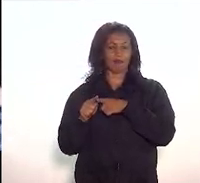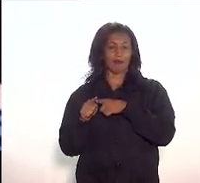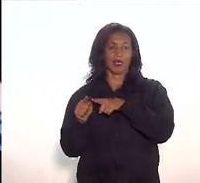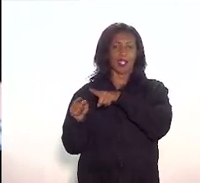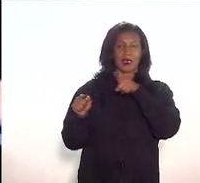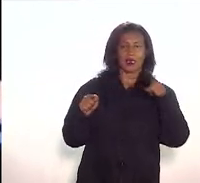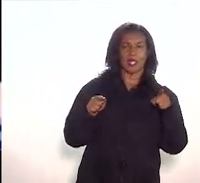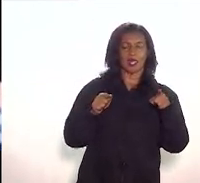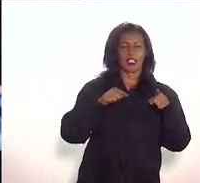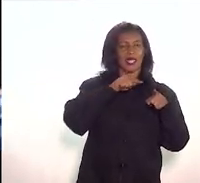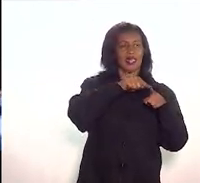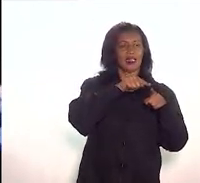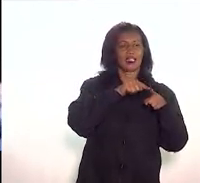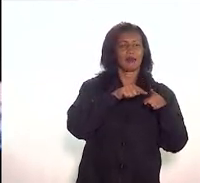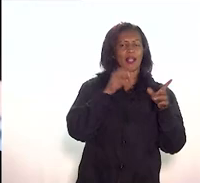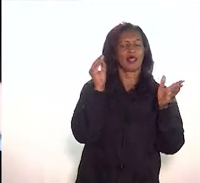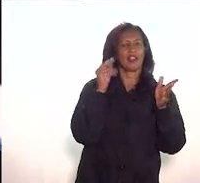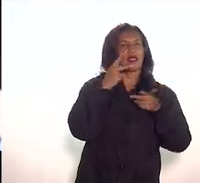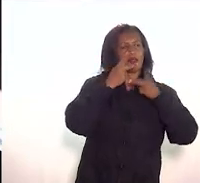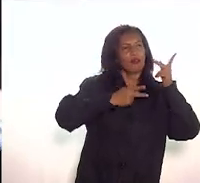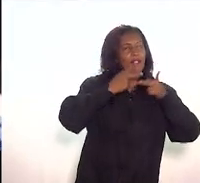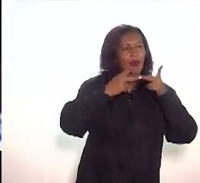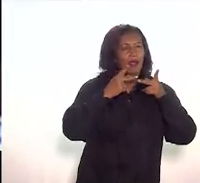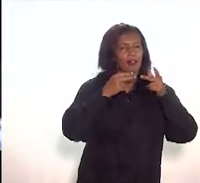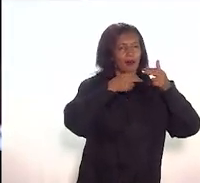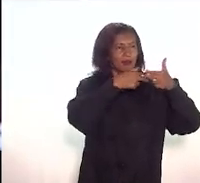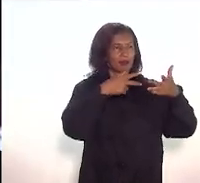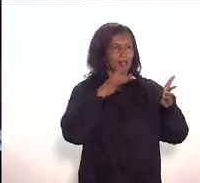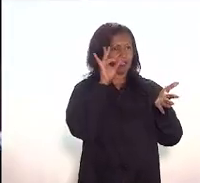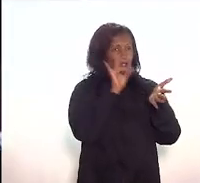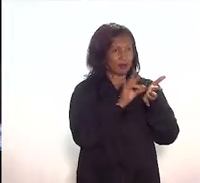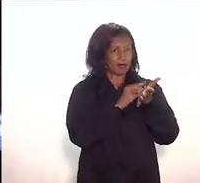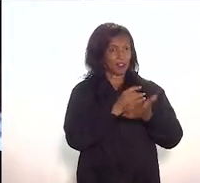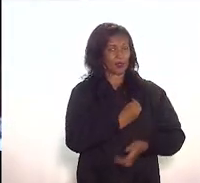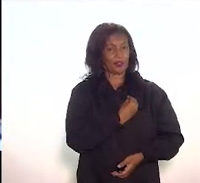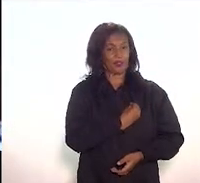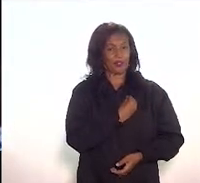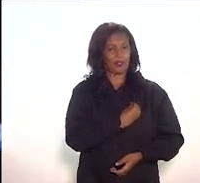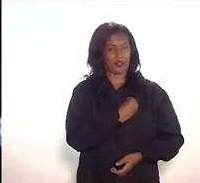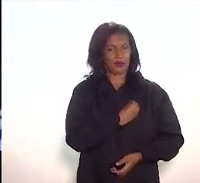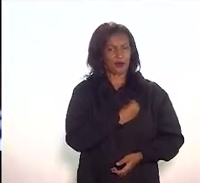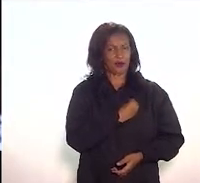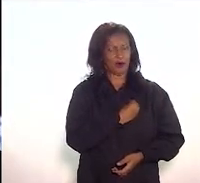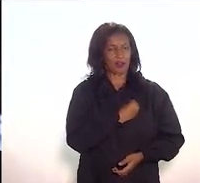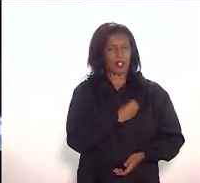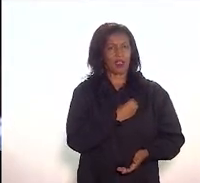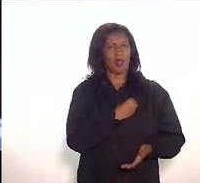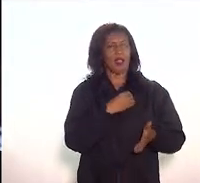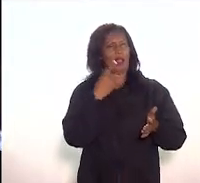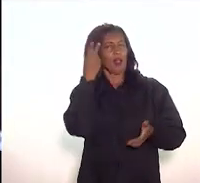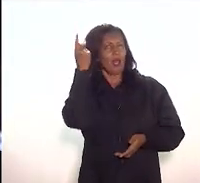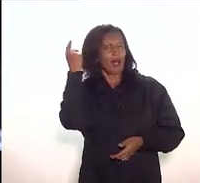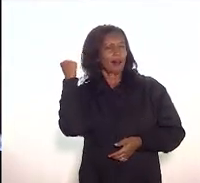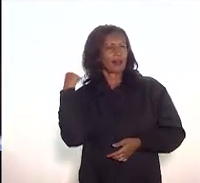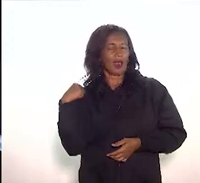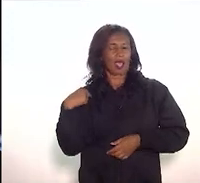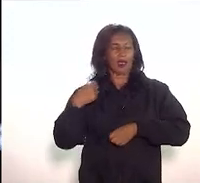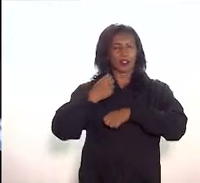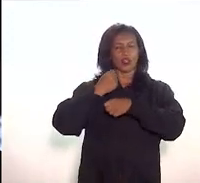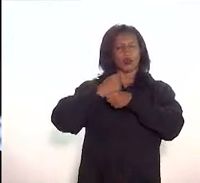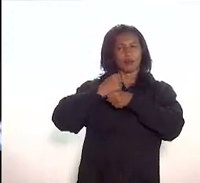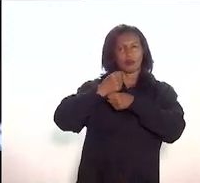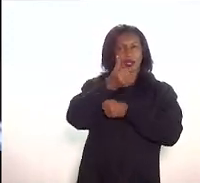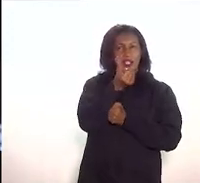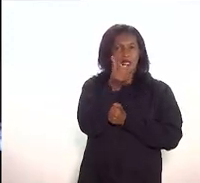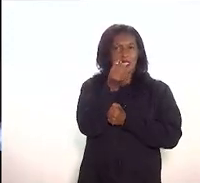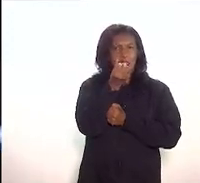espaços no trecho que falam sobre isso que são exemplos vivos. Os momentos da década de 60 que representam o avanço do urbanismo